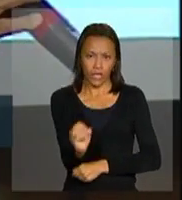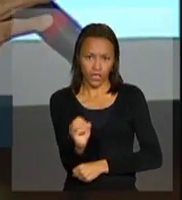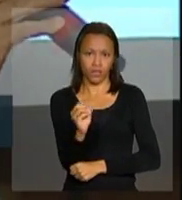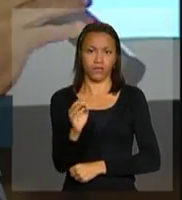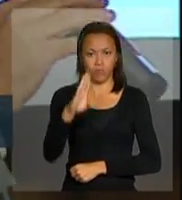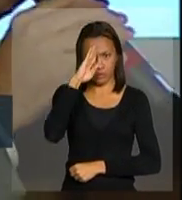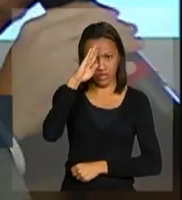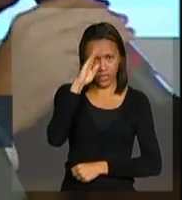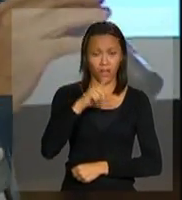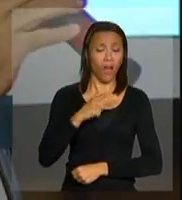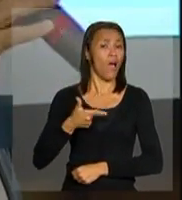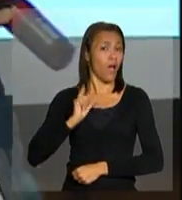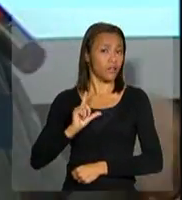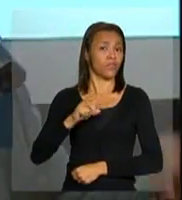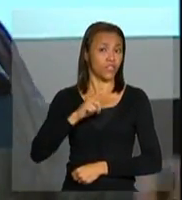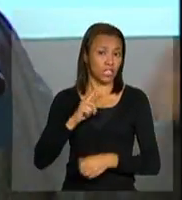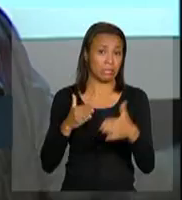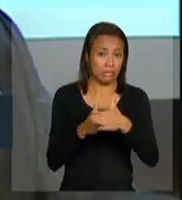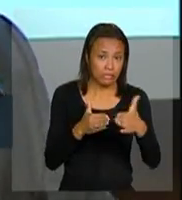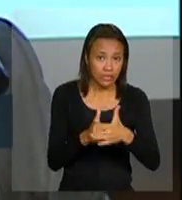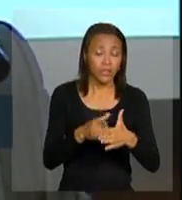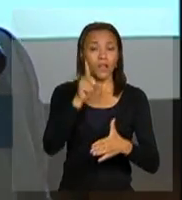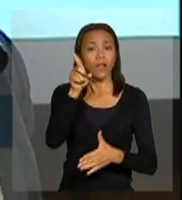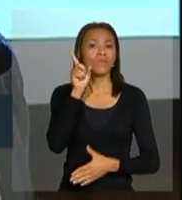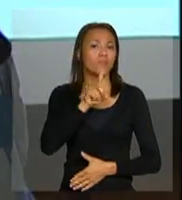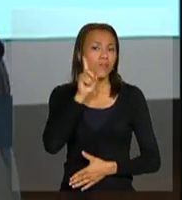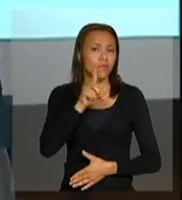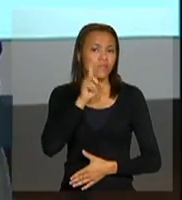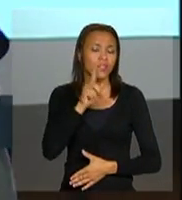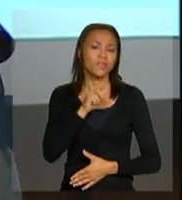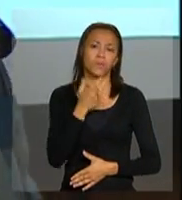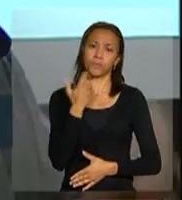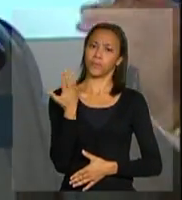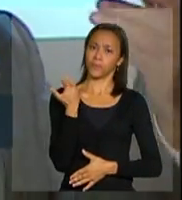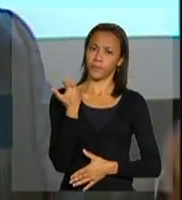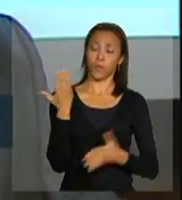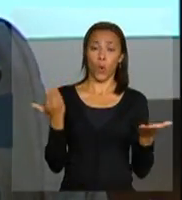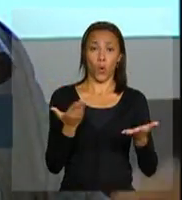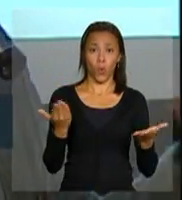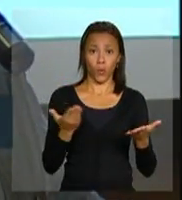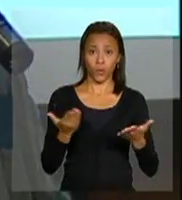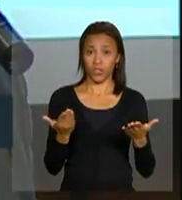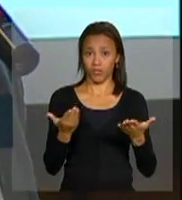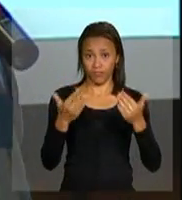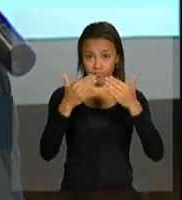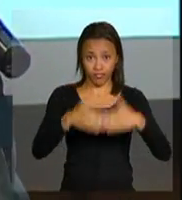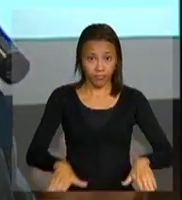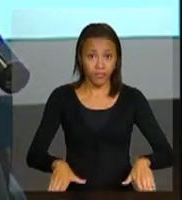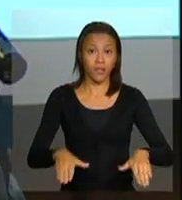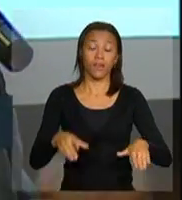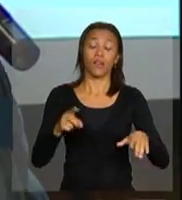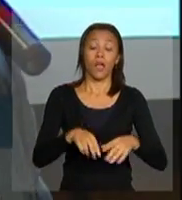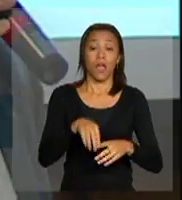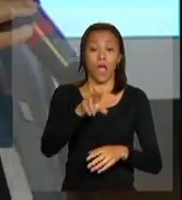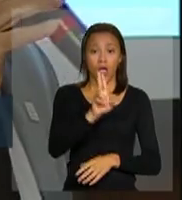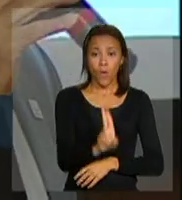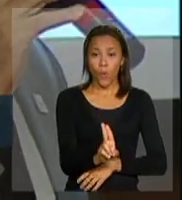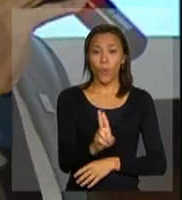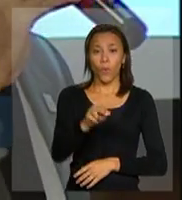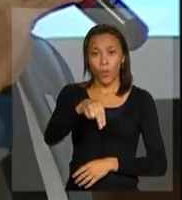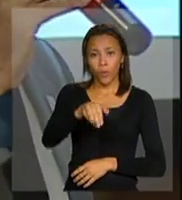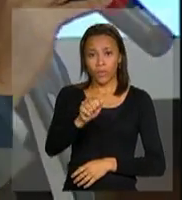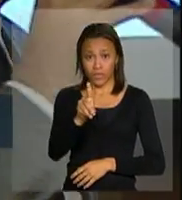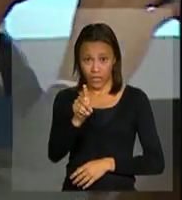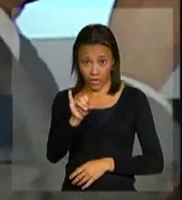barreira. Essa barreira existia em vários países. Estados Unidos, recentemente, caiu, China e outros países. O NARES tem trabalhado no sentido